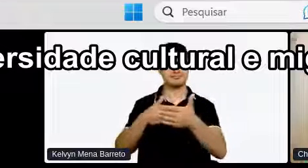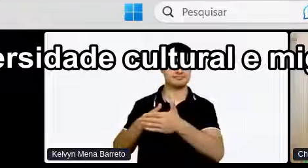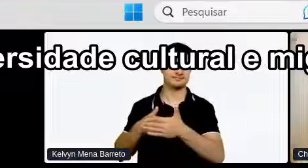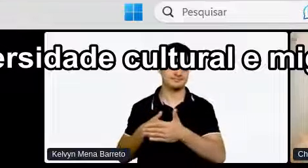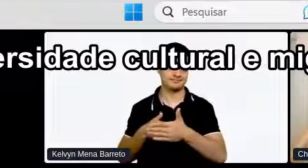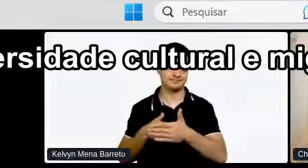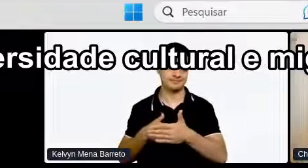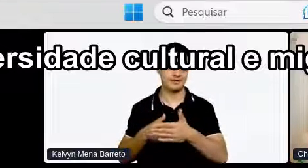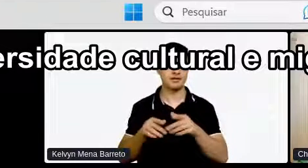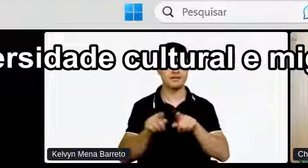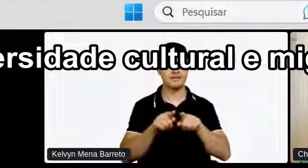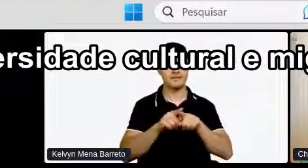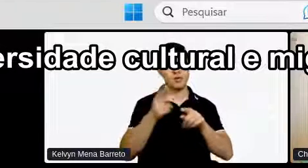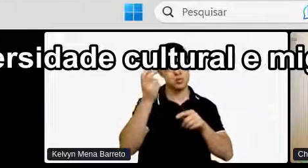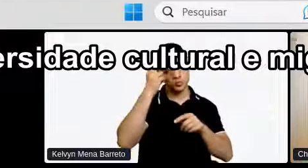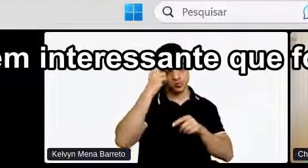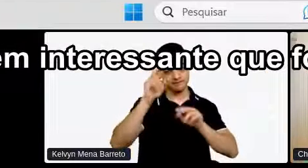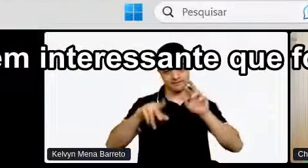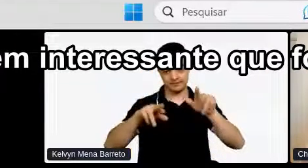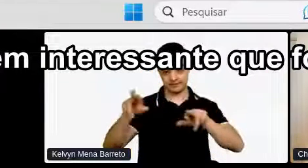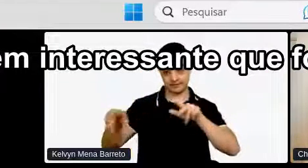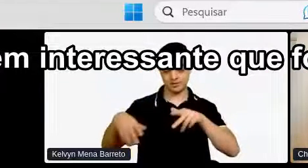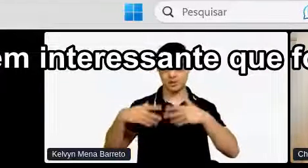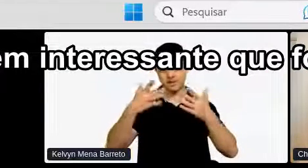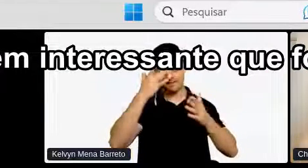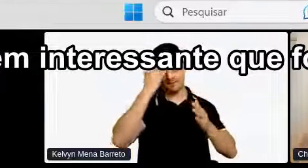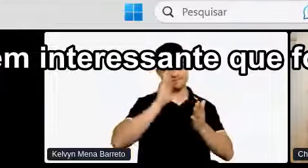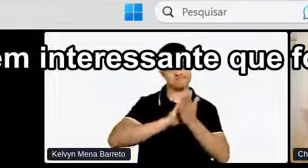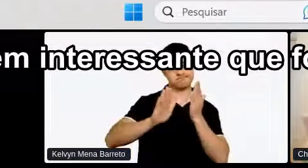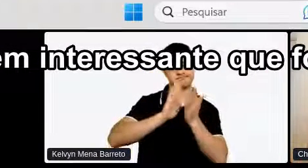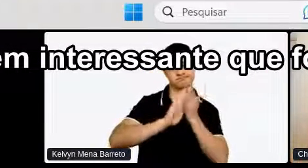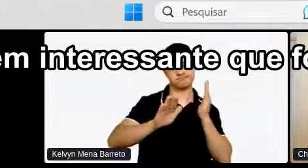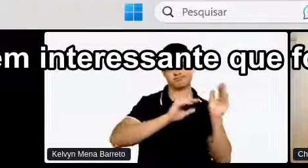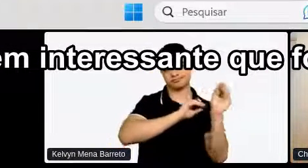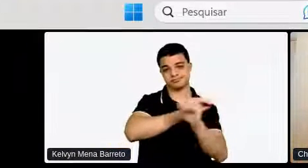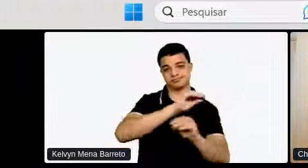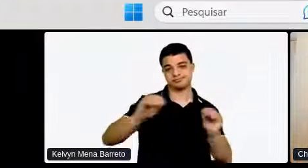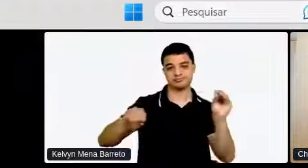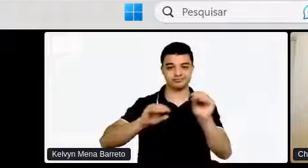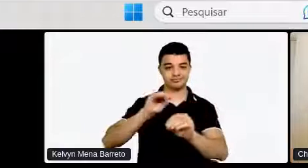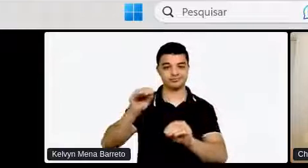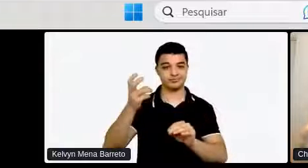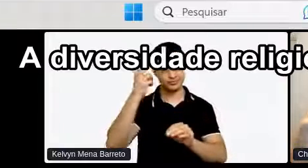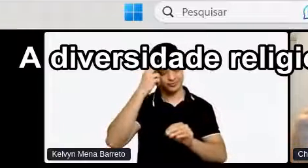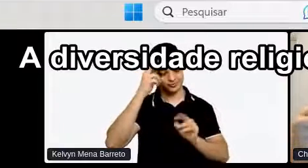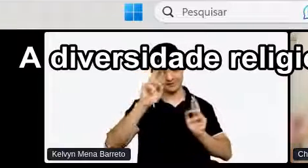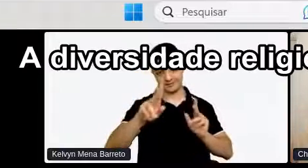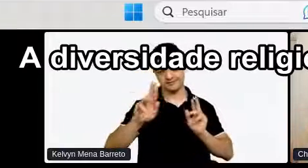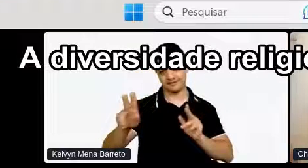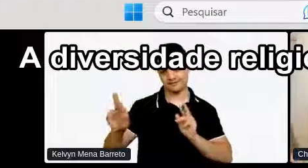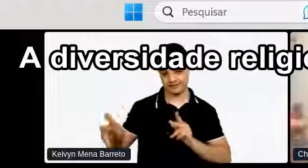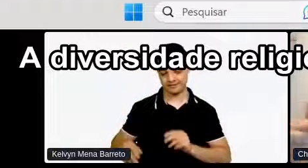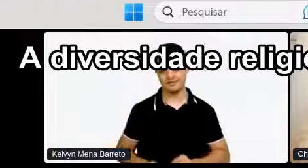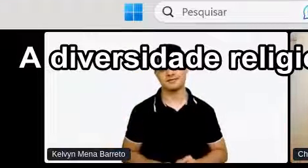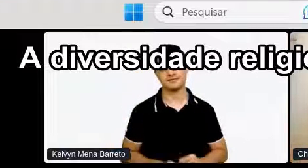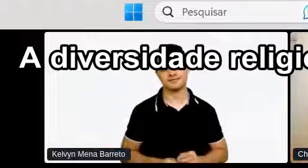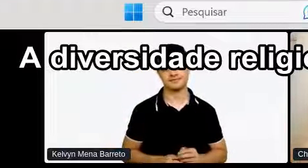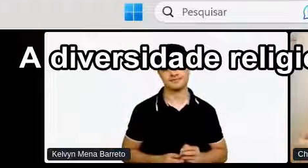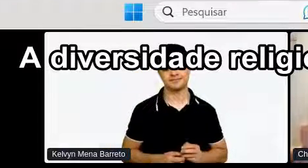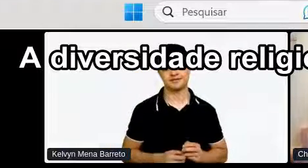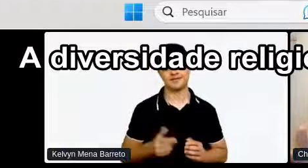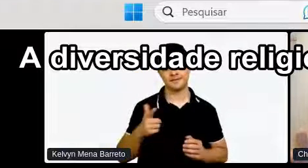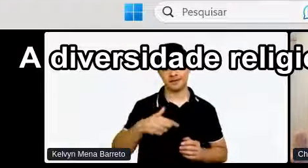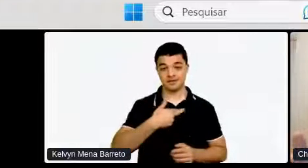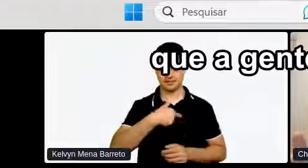cultural e migracional De refugiados Bem interessante que foi abordada também A diversidade religiosa